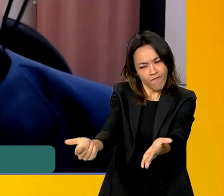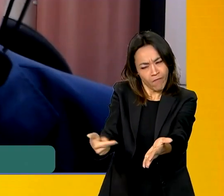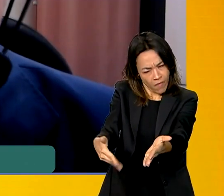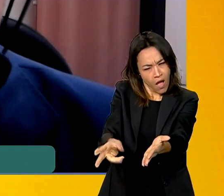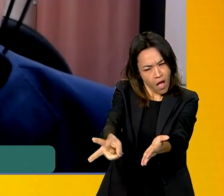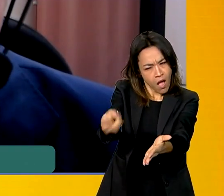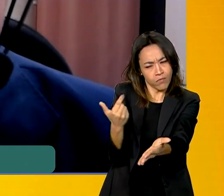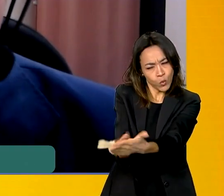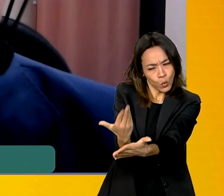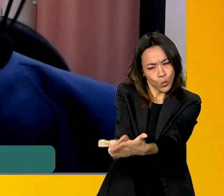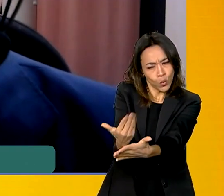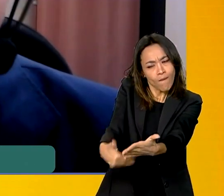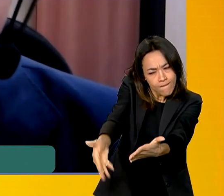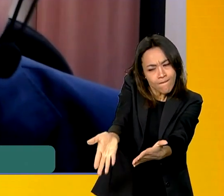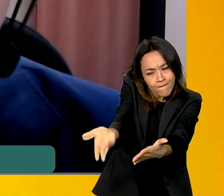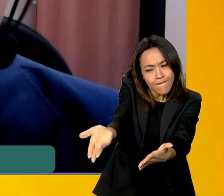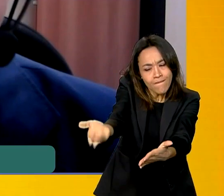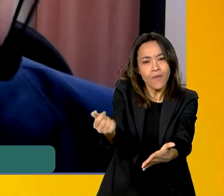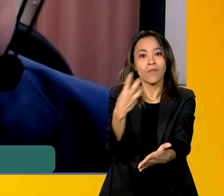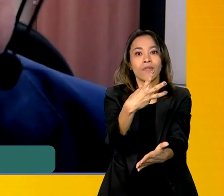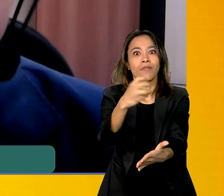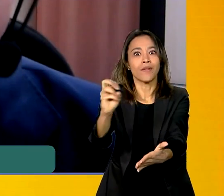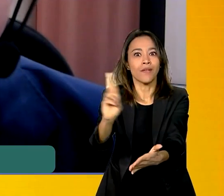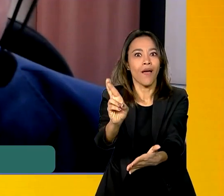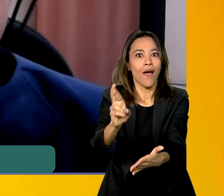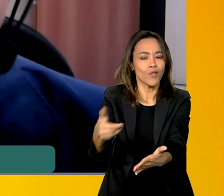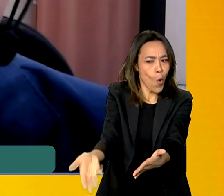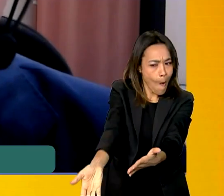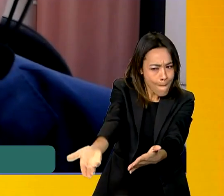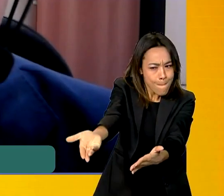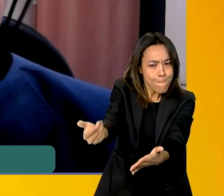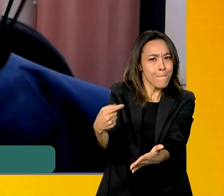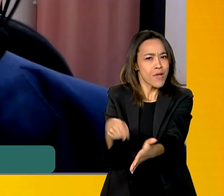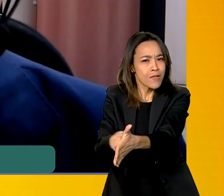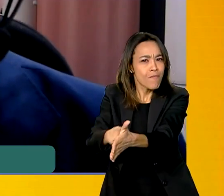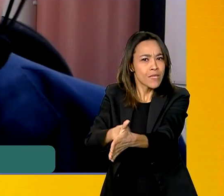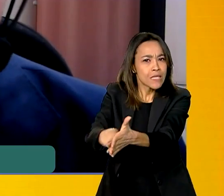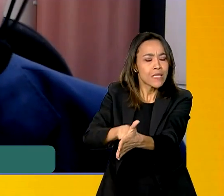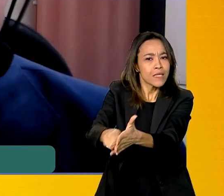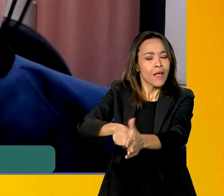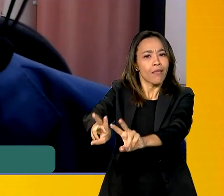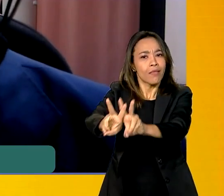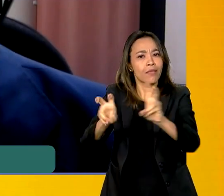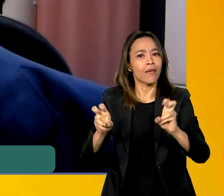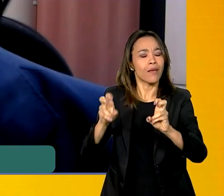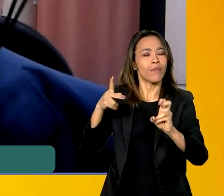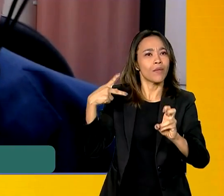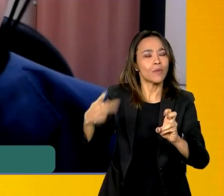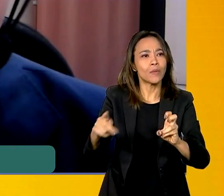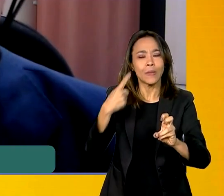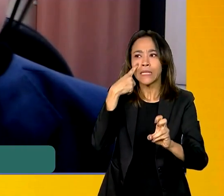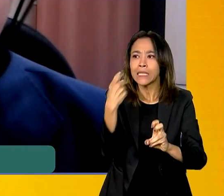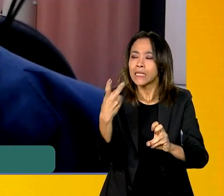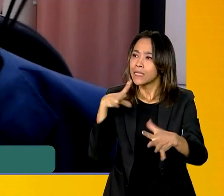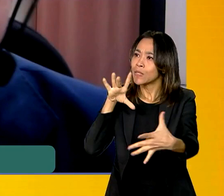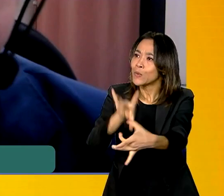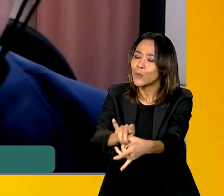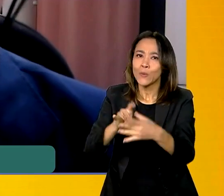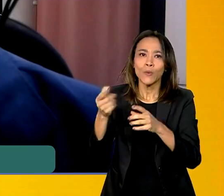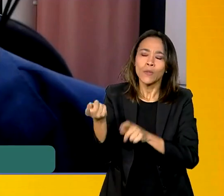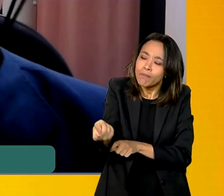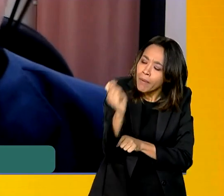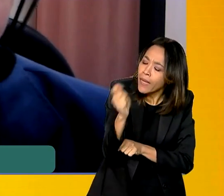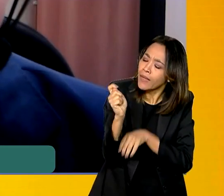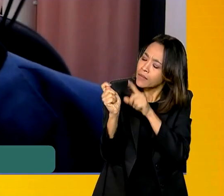bolsa de 300 reais, e eles poderão pesquisar temas vinculados às suas realidades locais, ou seja, as realidades da pesca